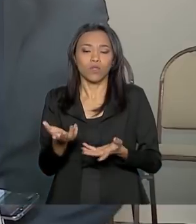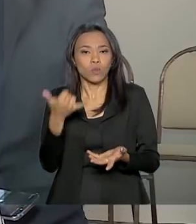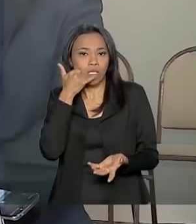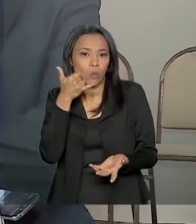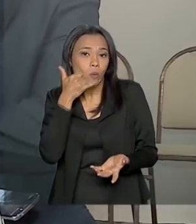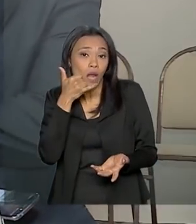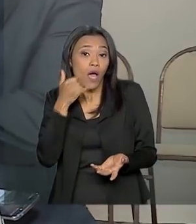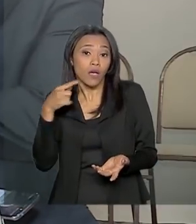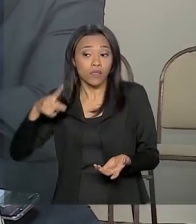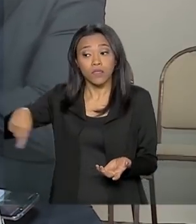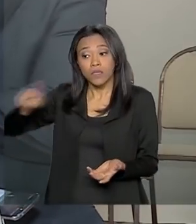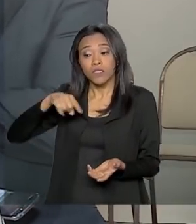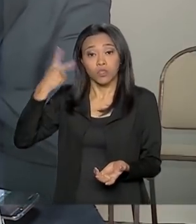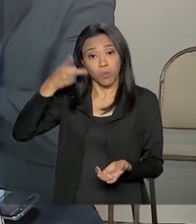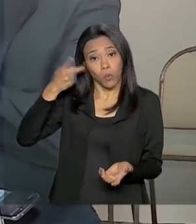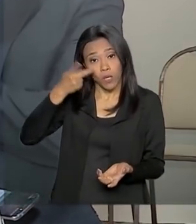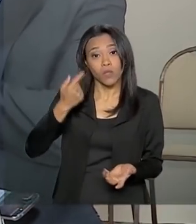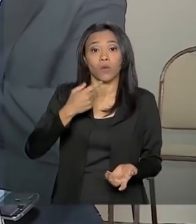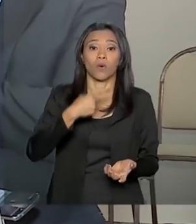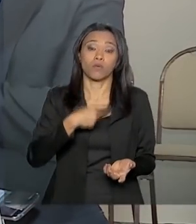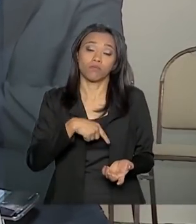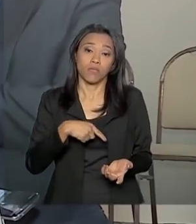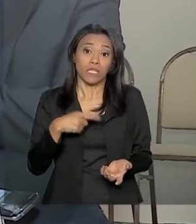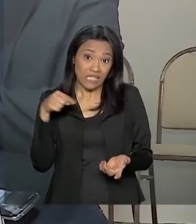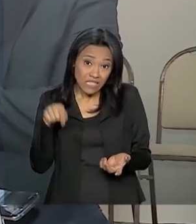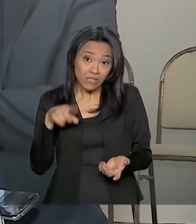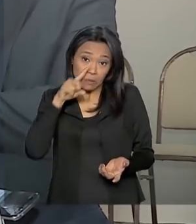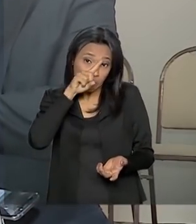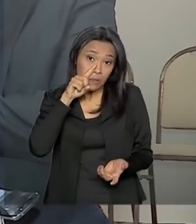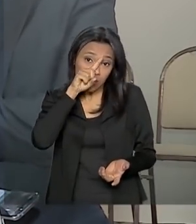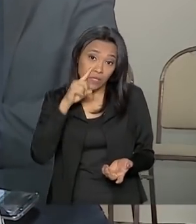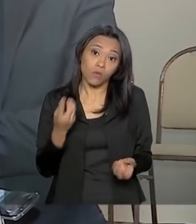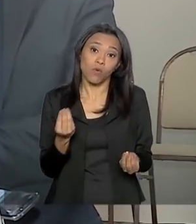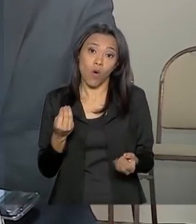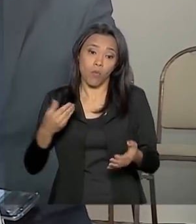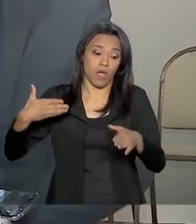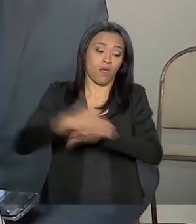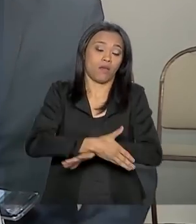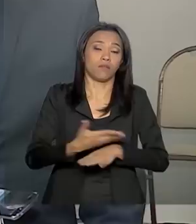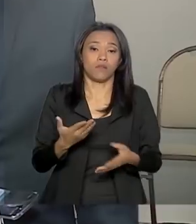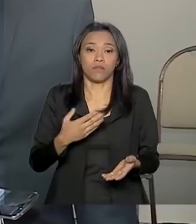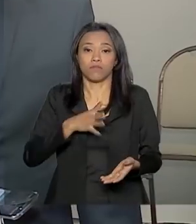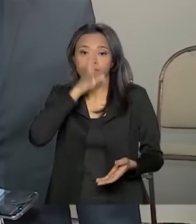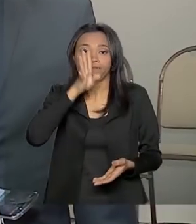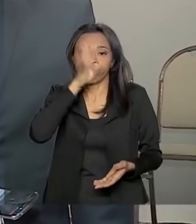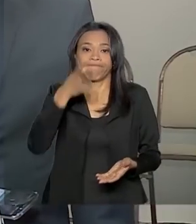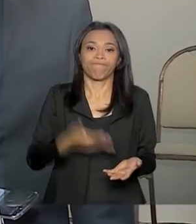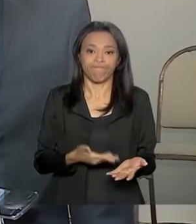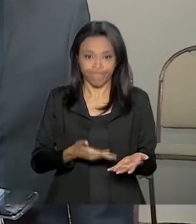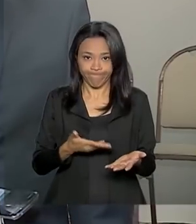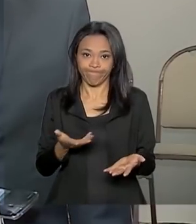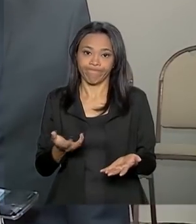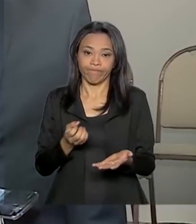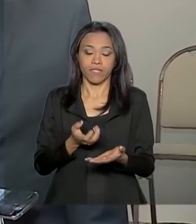Para mim, isso é um fato bastante grave, ter havido essa invasão e essa divulgação. O